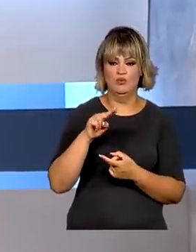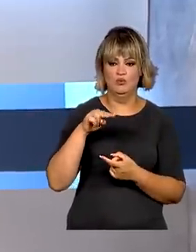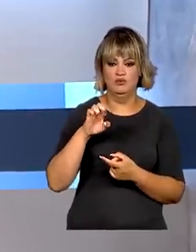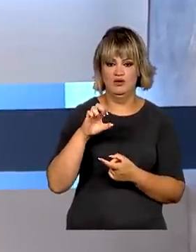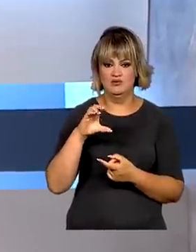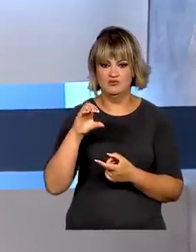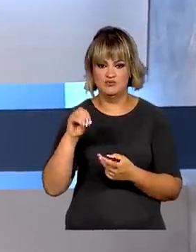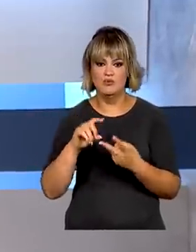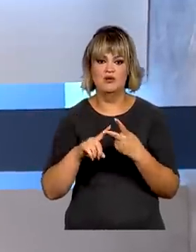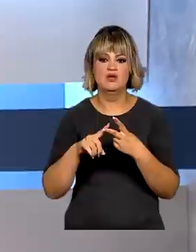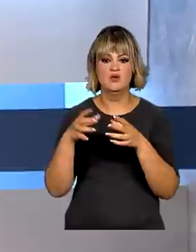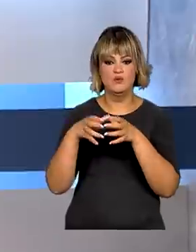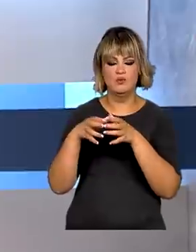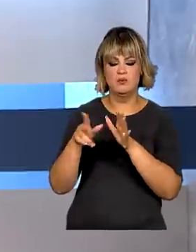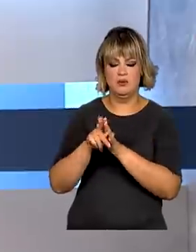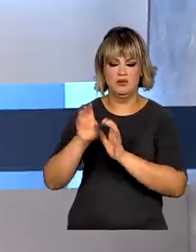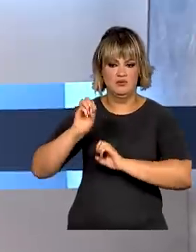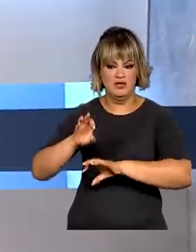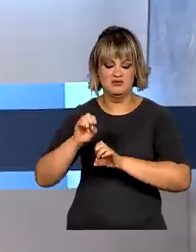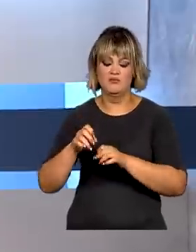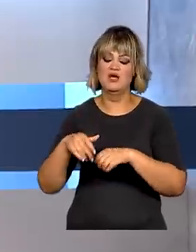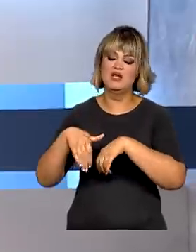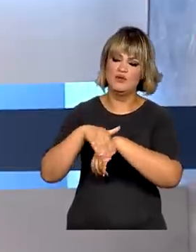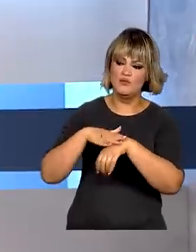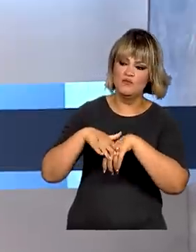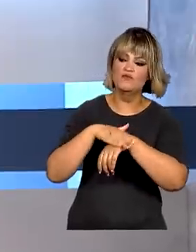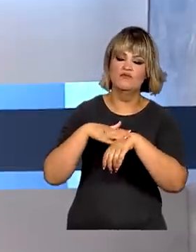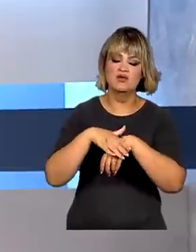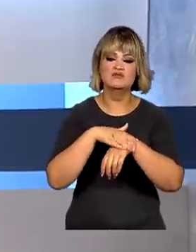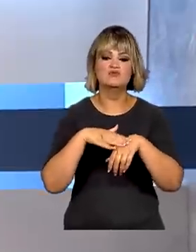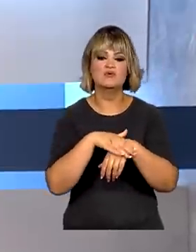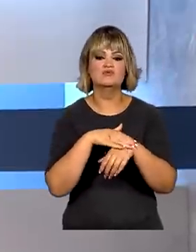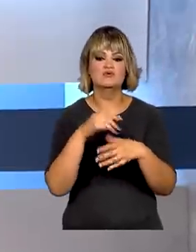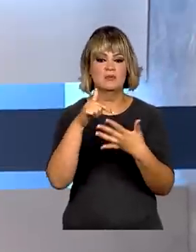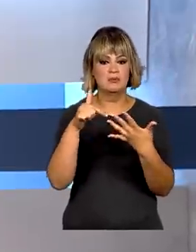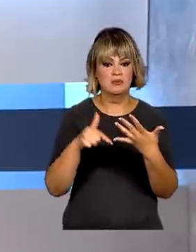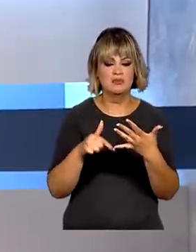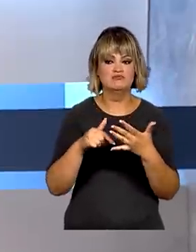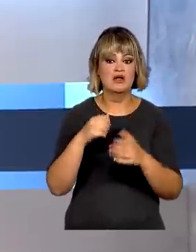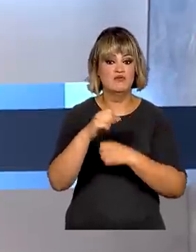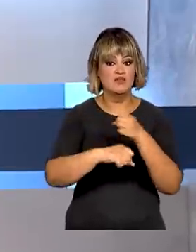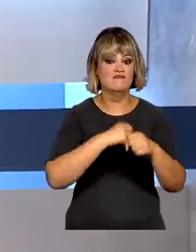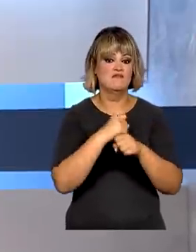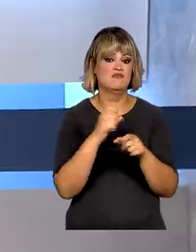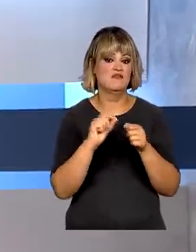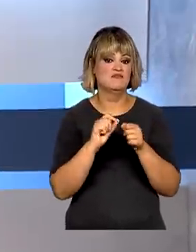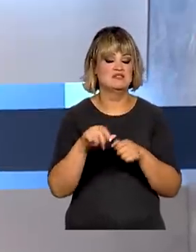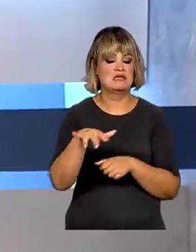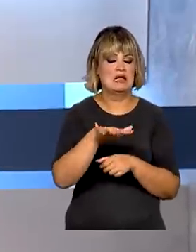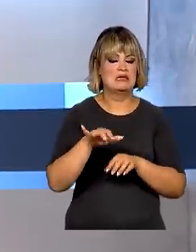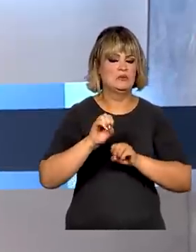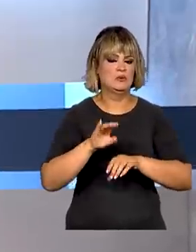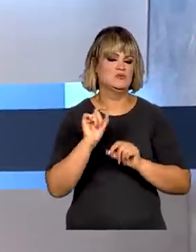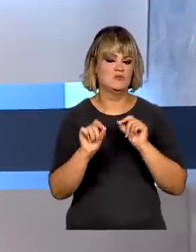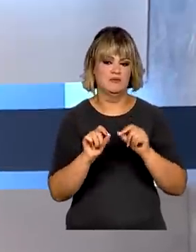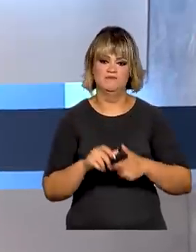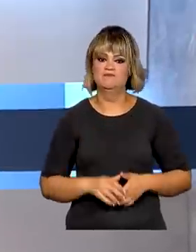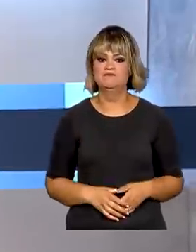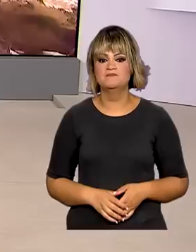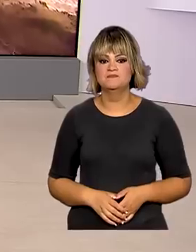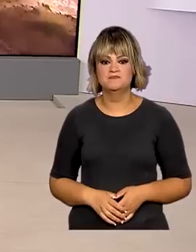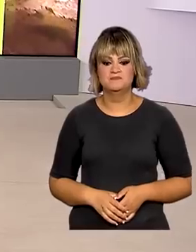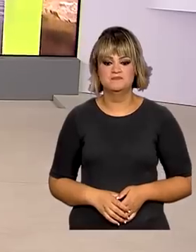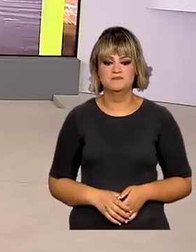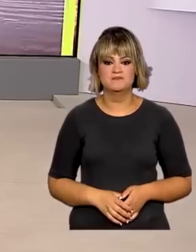Todos pela Educação. O debate girou em torno das primeiras medidas a serem adotadas no setor em 2023.